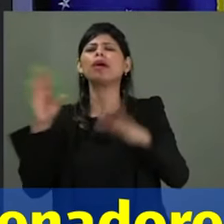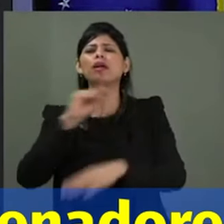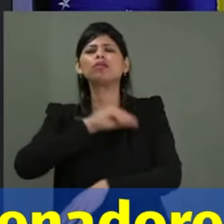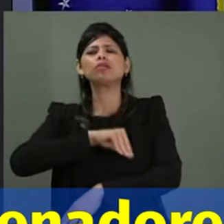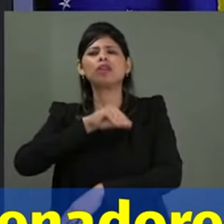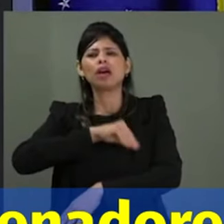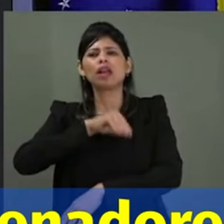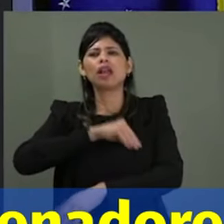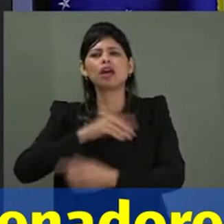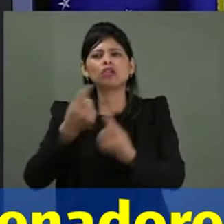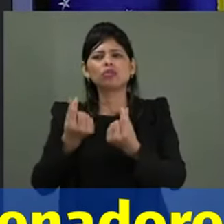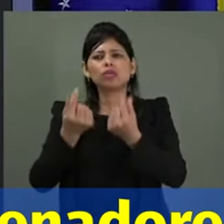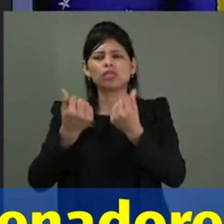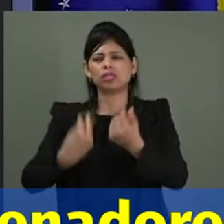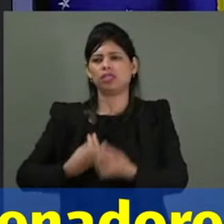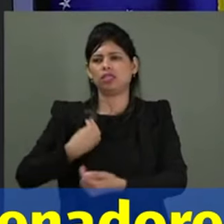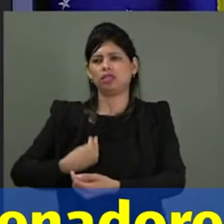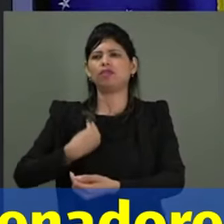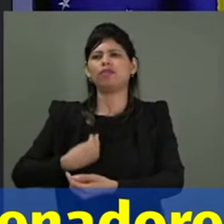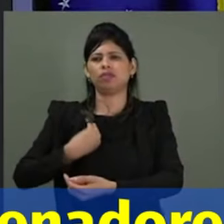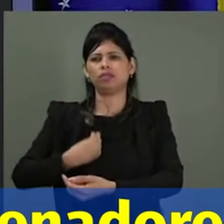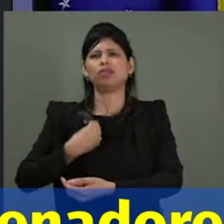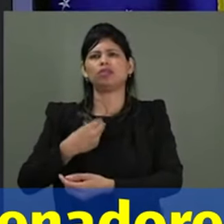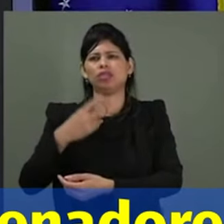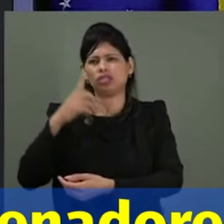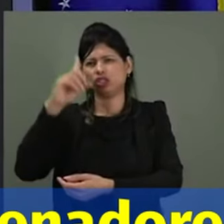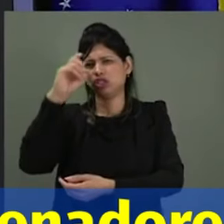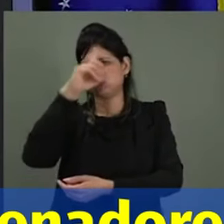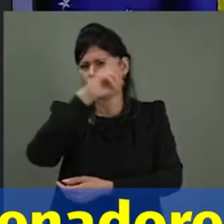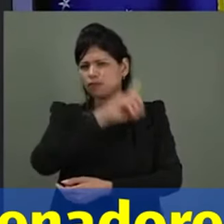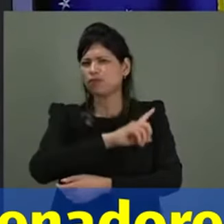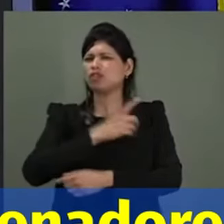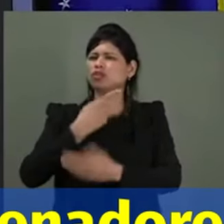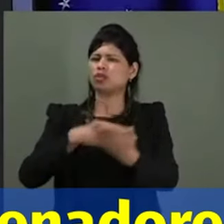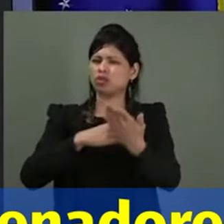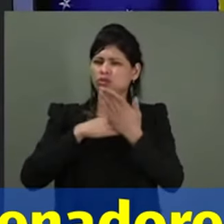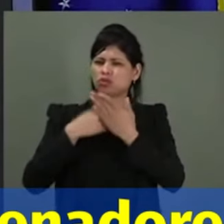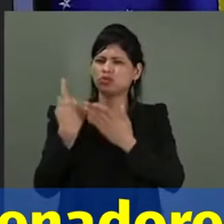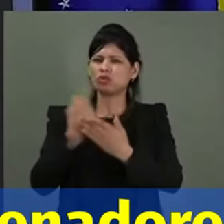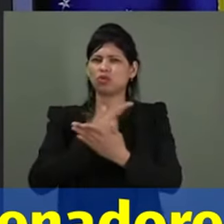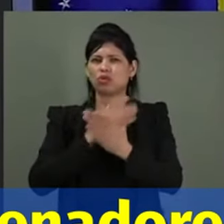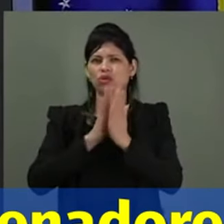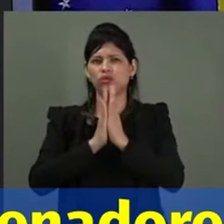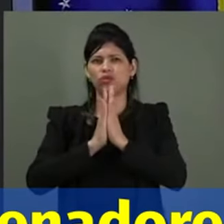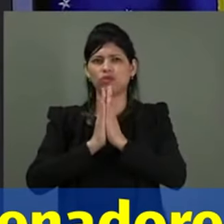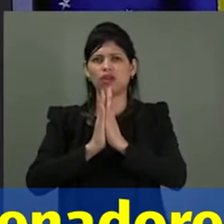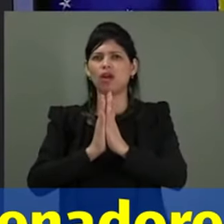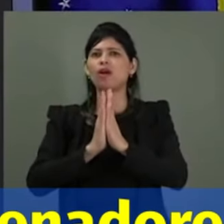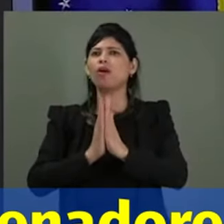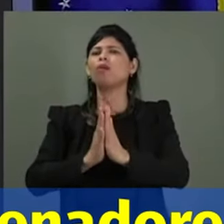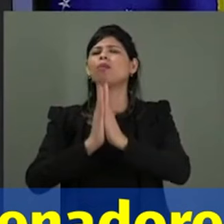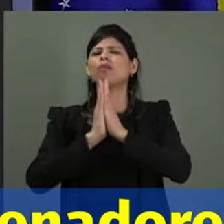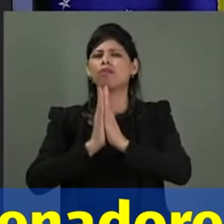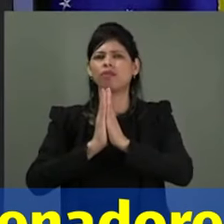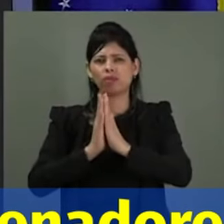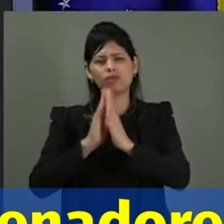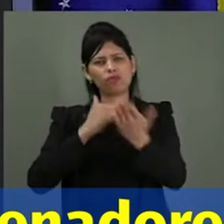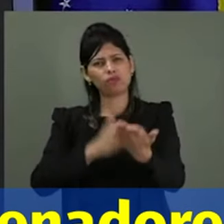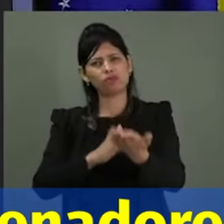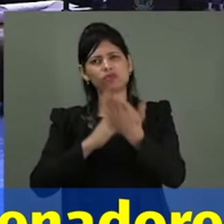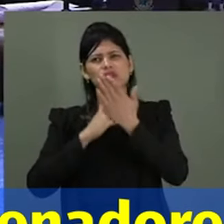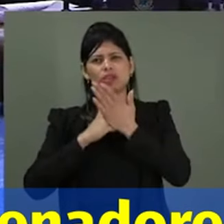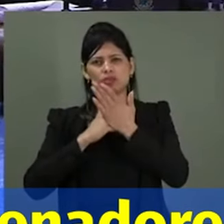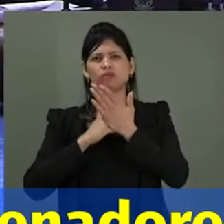viver. Tá difícil, doutor. Nos ajude. Por favor. Por favor, doutor. Nos ajude.